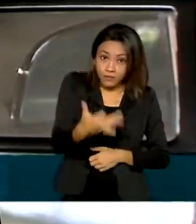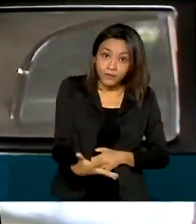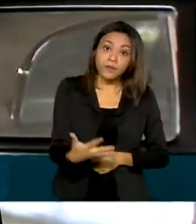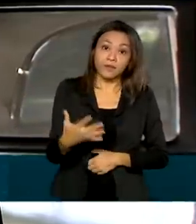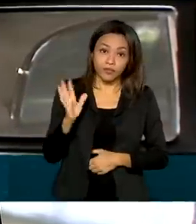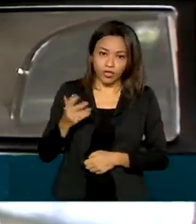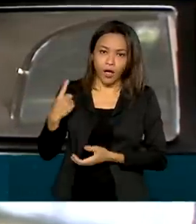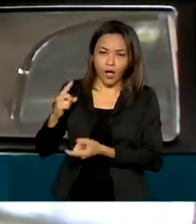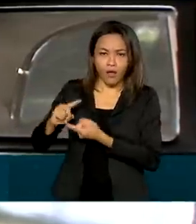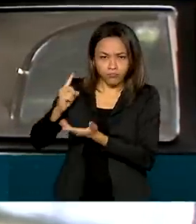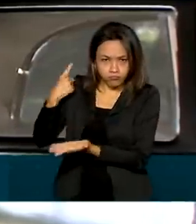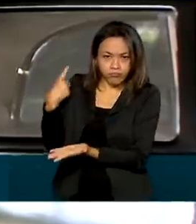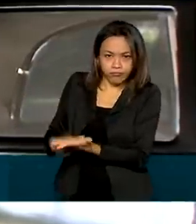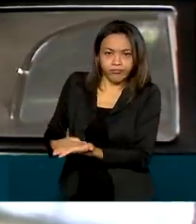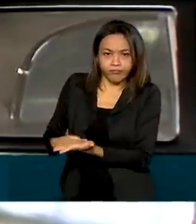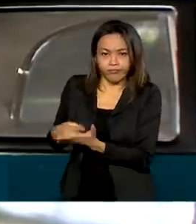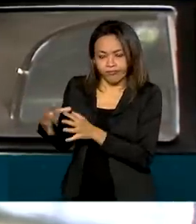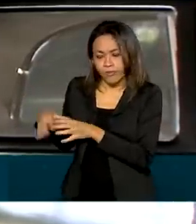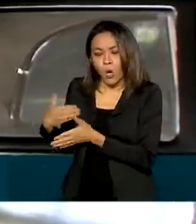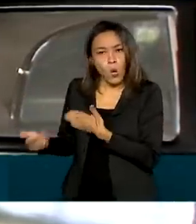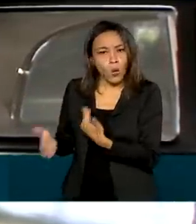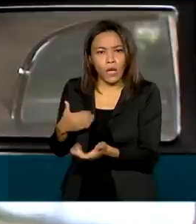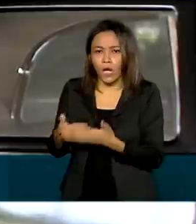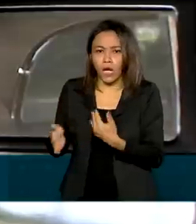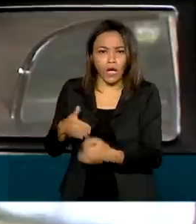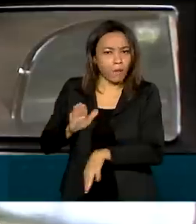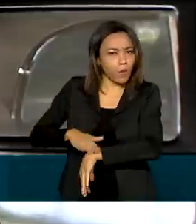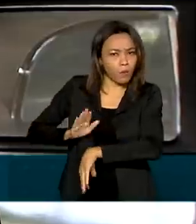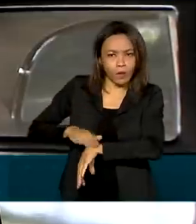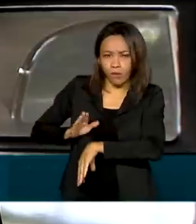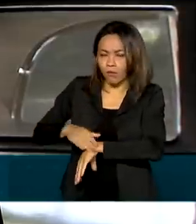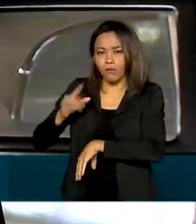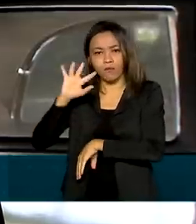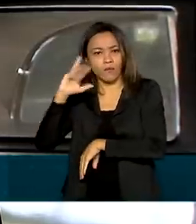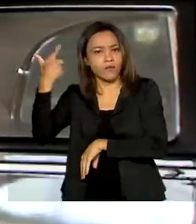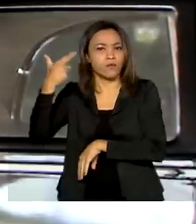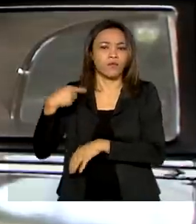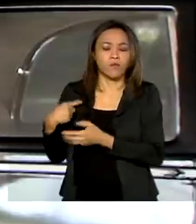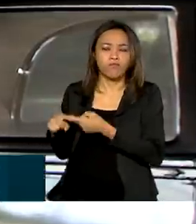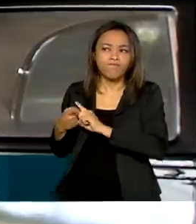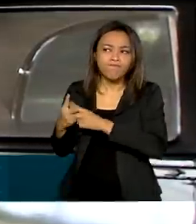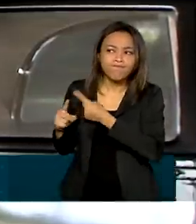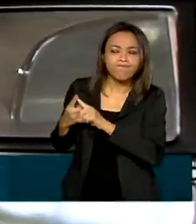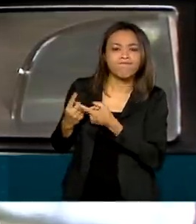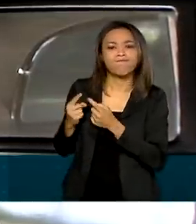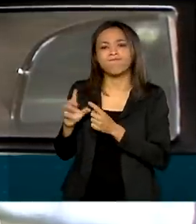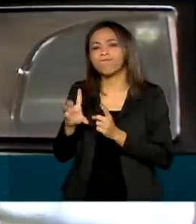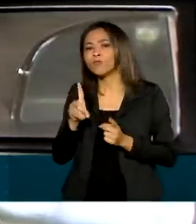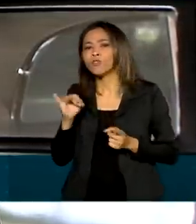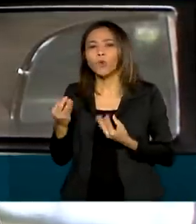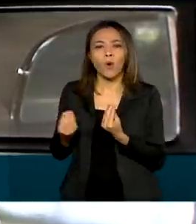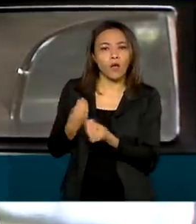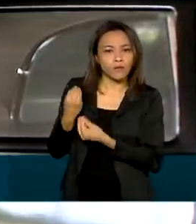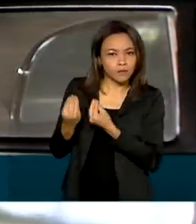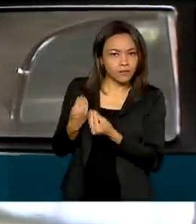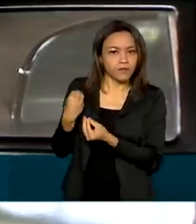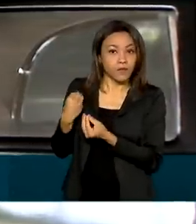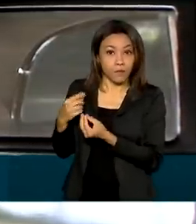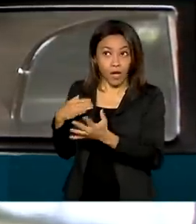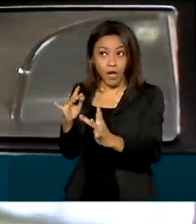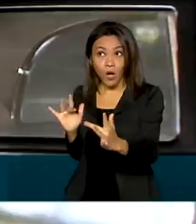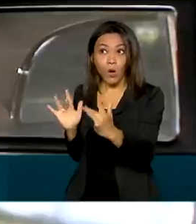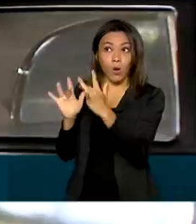pela Anvisa para acontecer a qualquer momento, dependerá, lógico, do acerto com os nossos anfitriões na